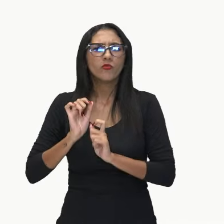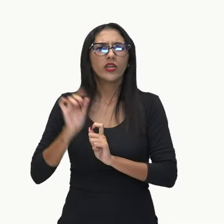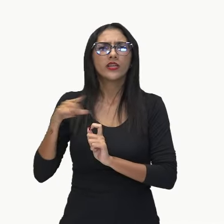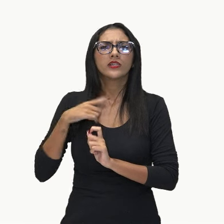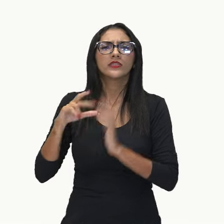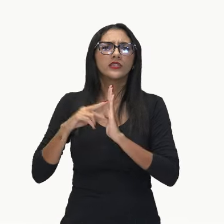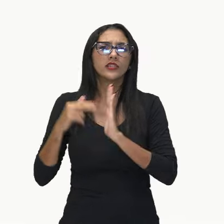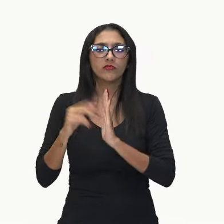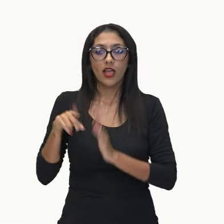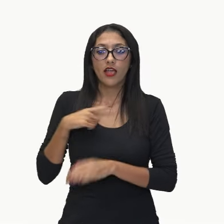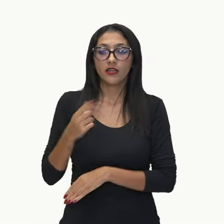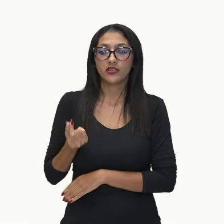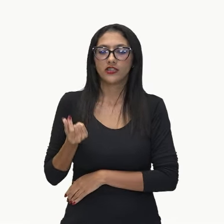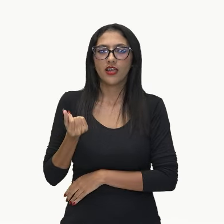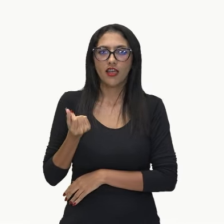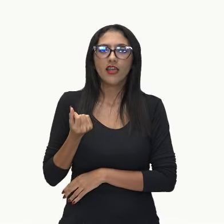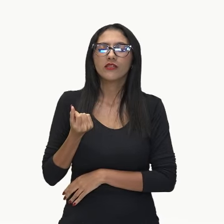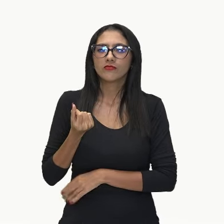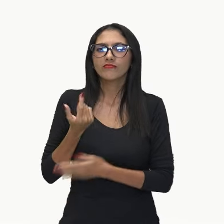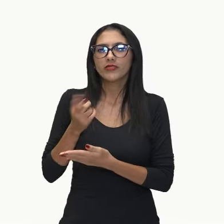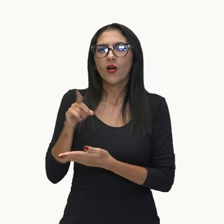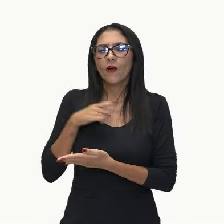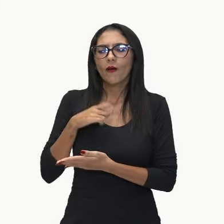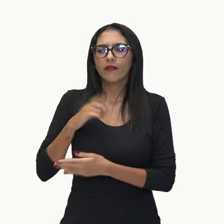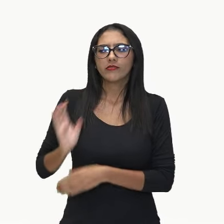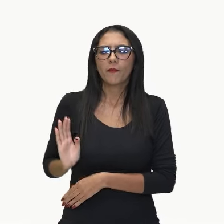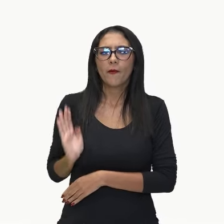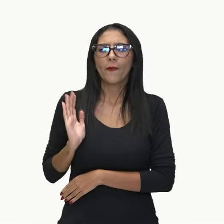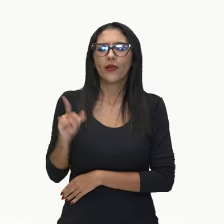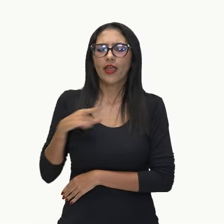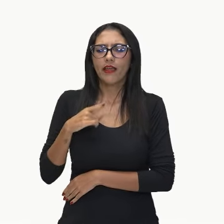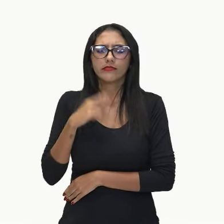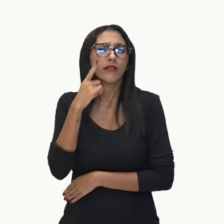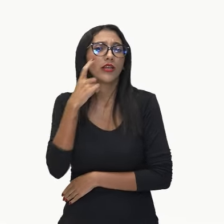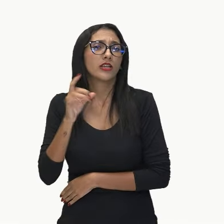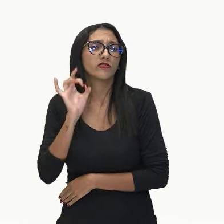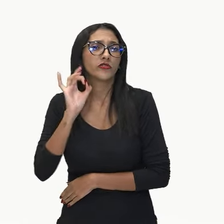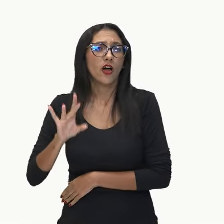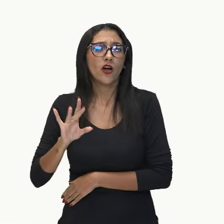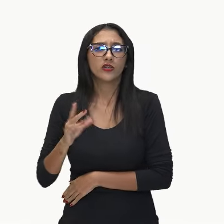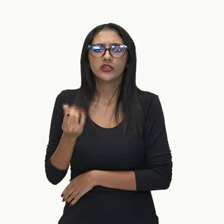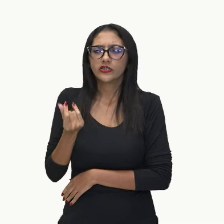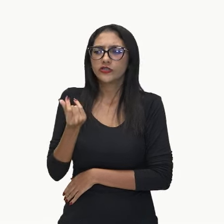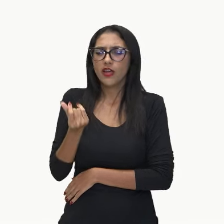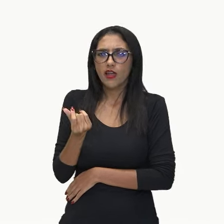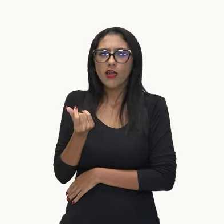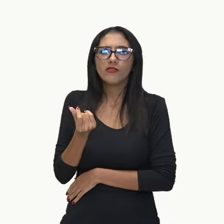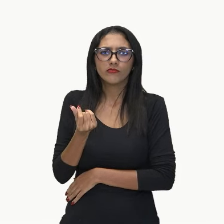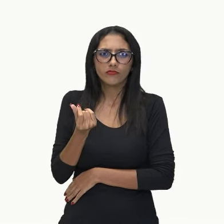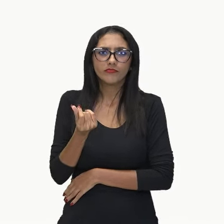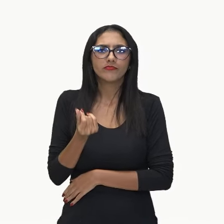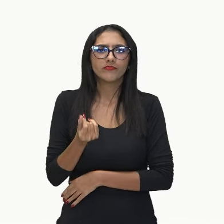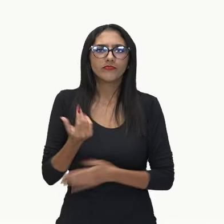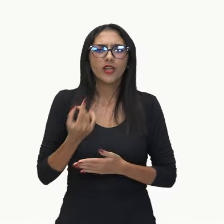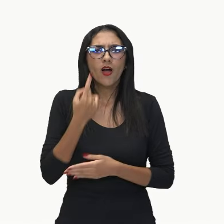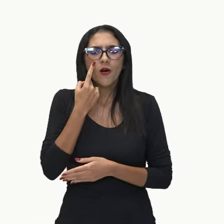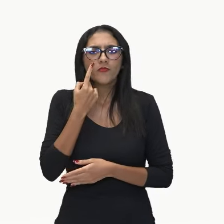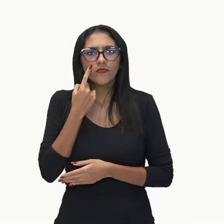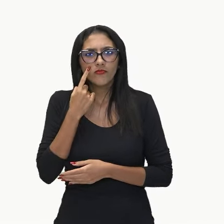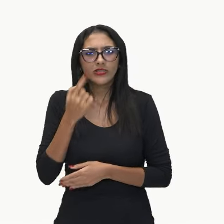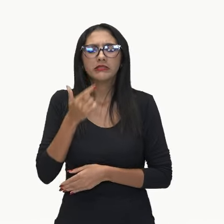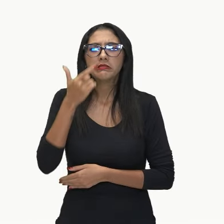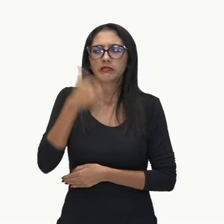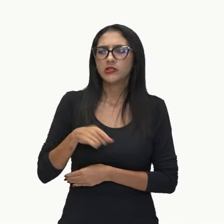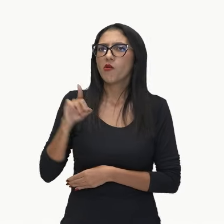interessado no dinheiro e apenas no dinheiro. O burguês, burguês, ou seja, duplamente o